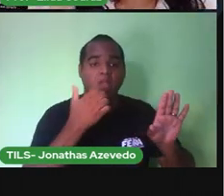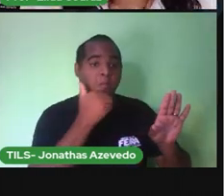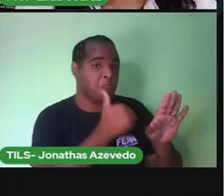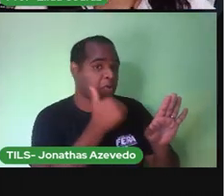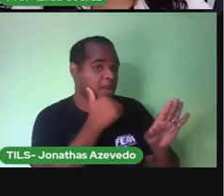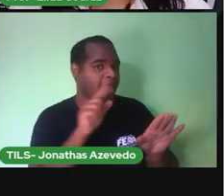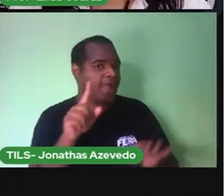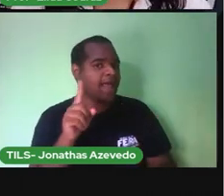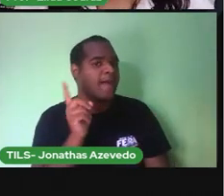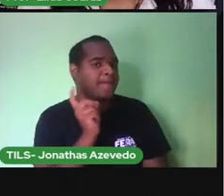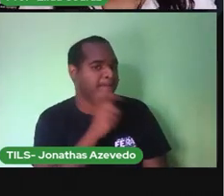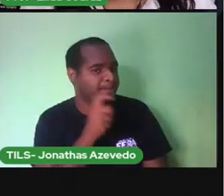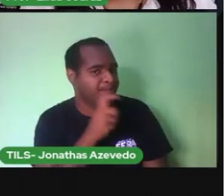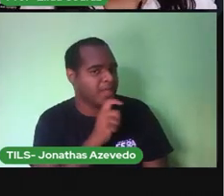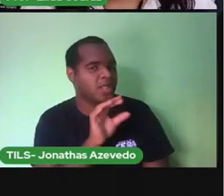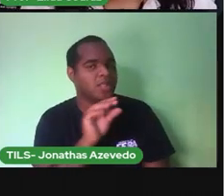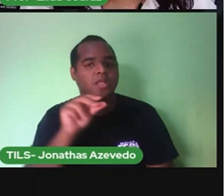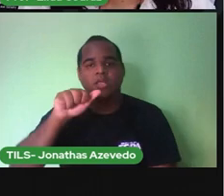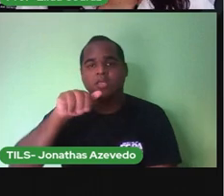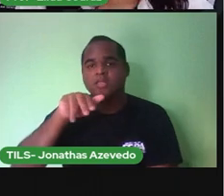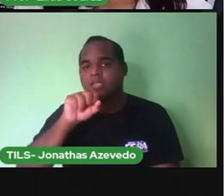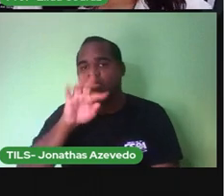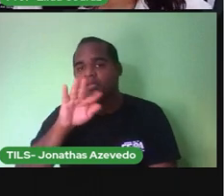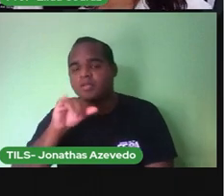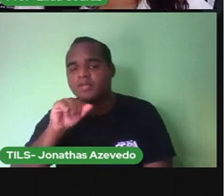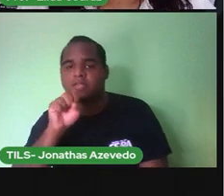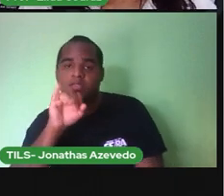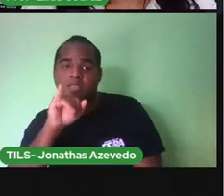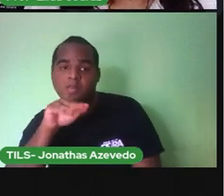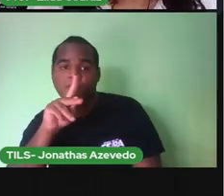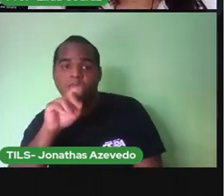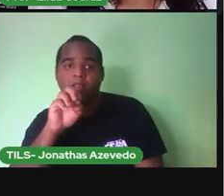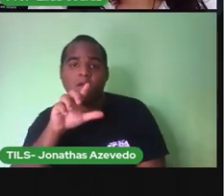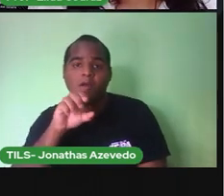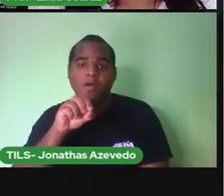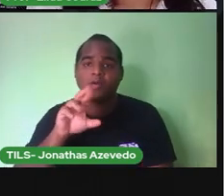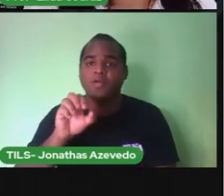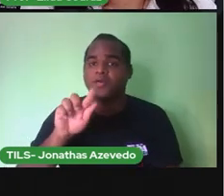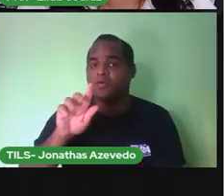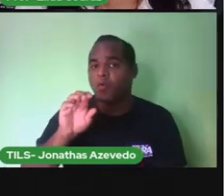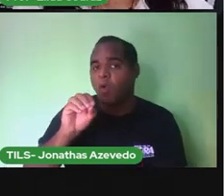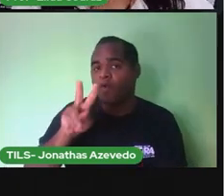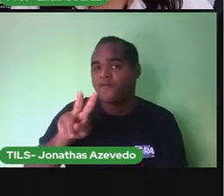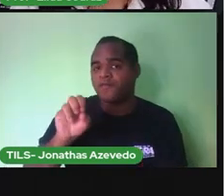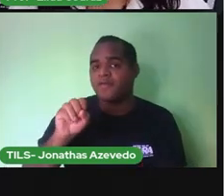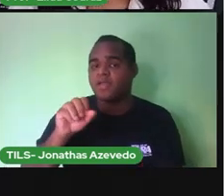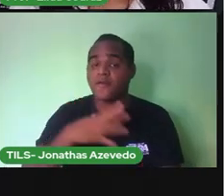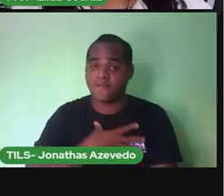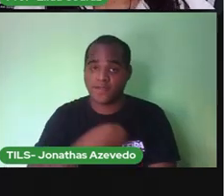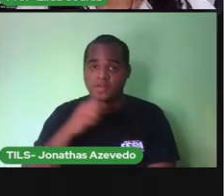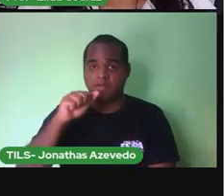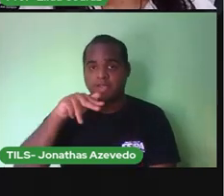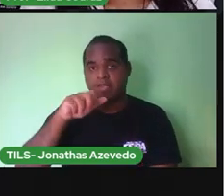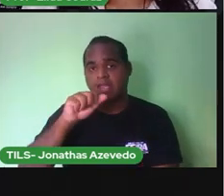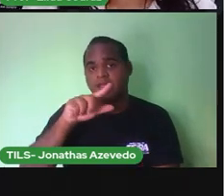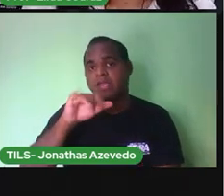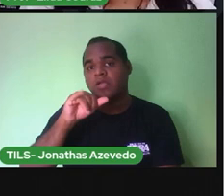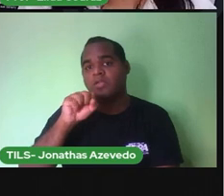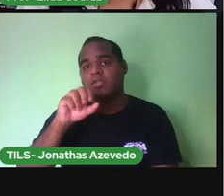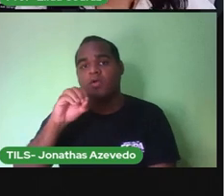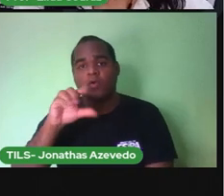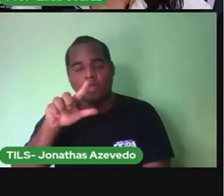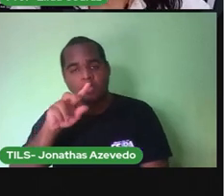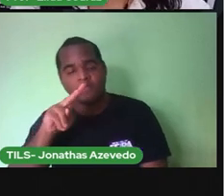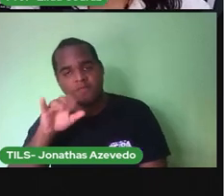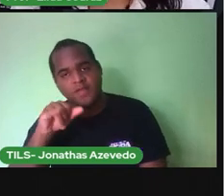mentirinha é Anastácia Simplório Gouveia, filha de Anaílza Oliveira Simplório